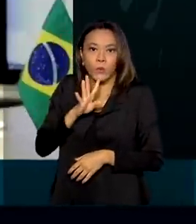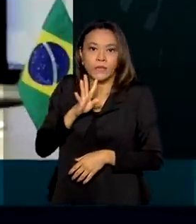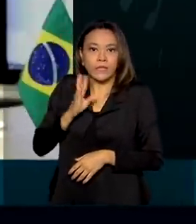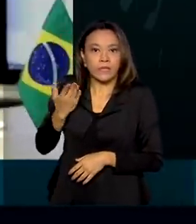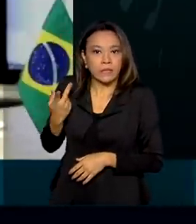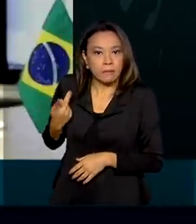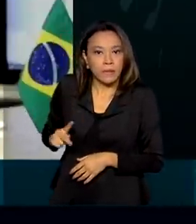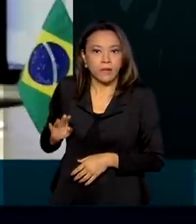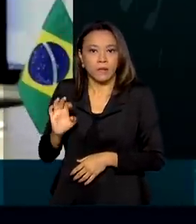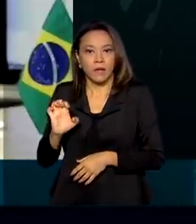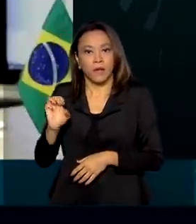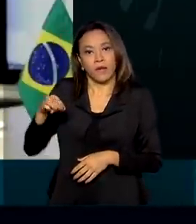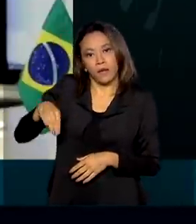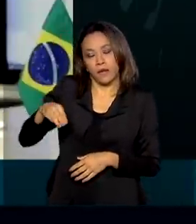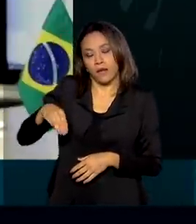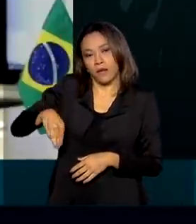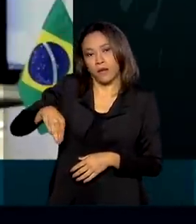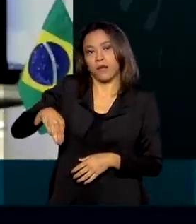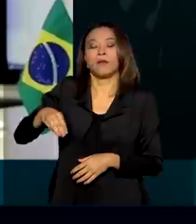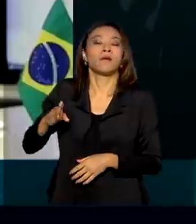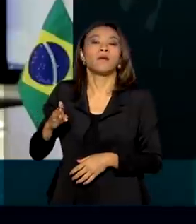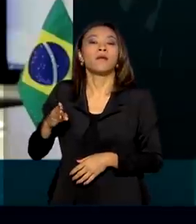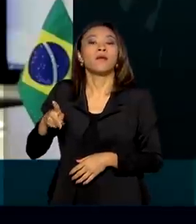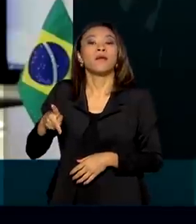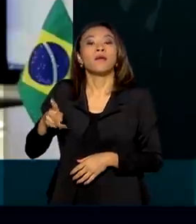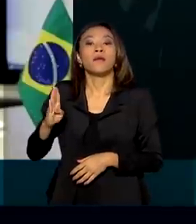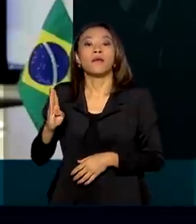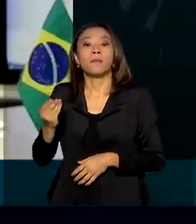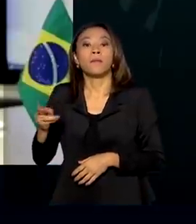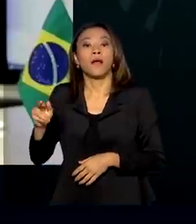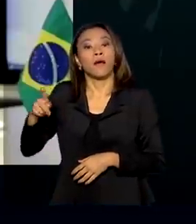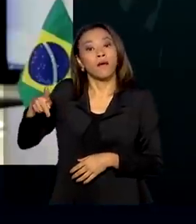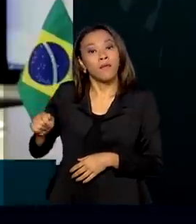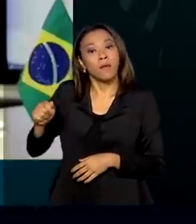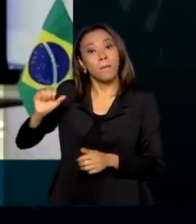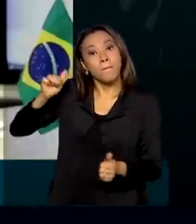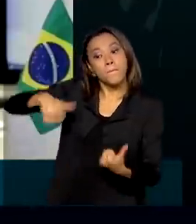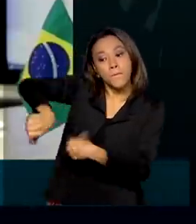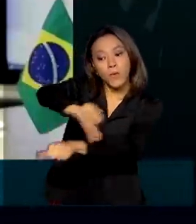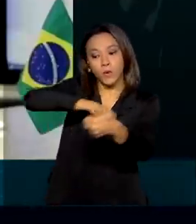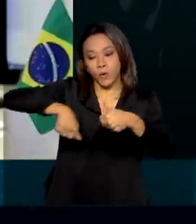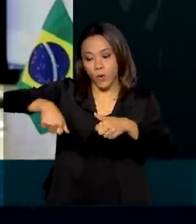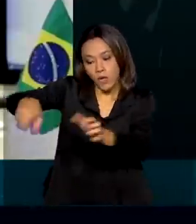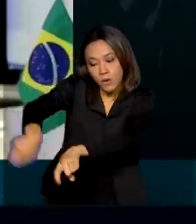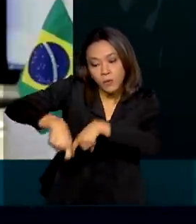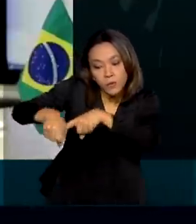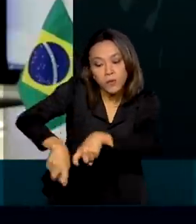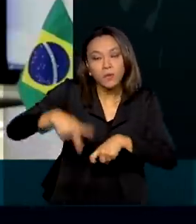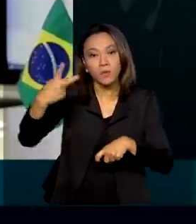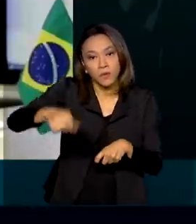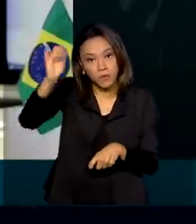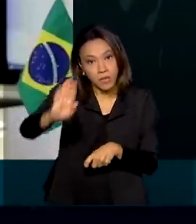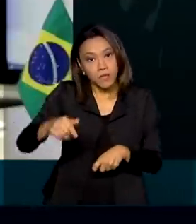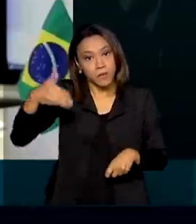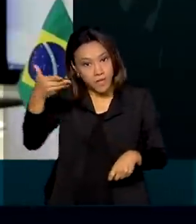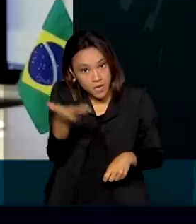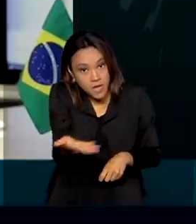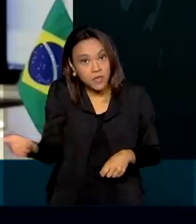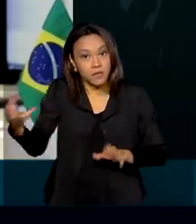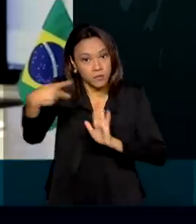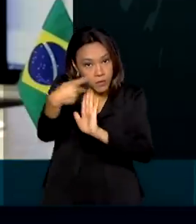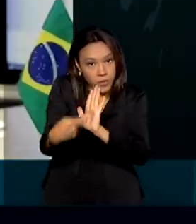realidade brasileira da agricultura, do agronegócio brasileiro e, sem dúvida nenhuma, esse projeto também faz parte